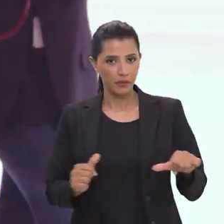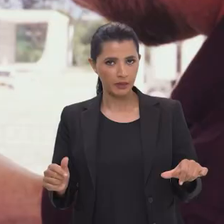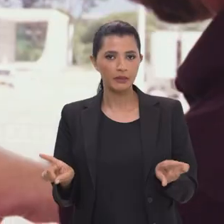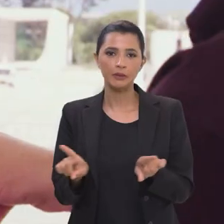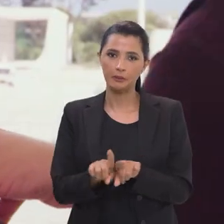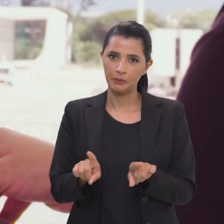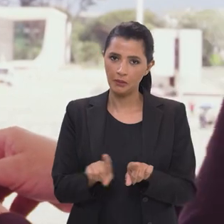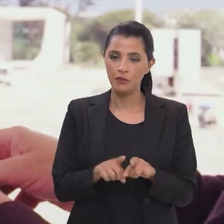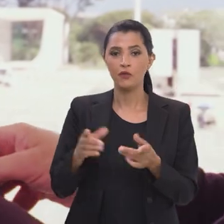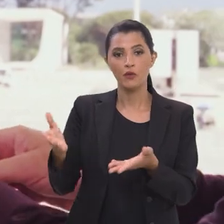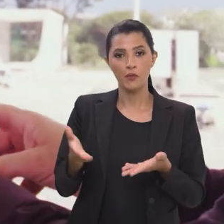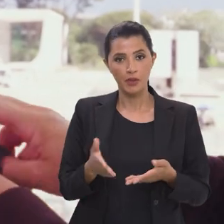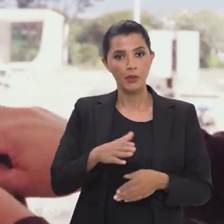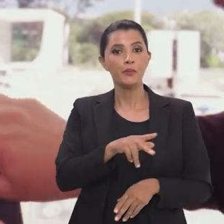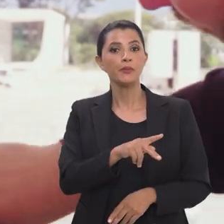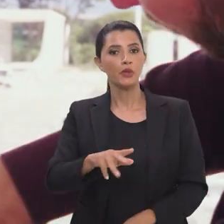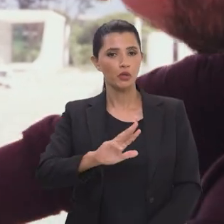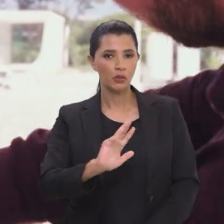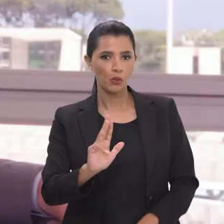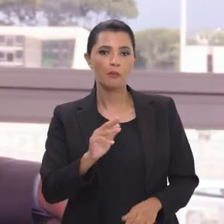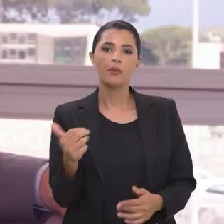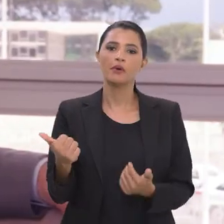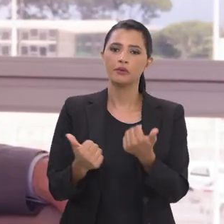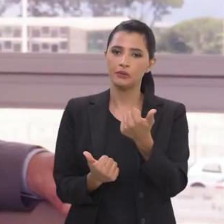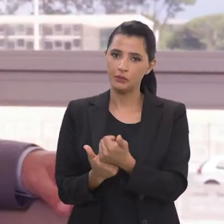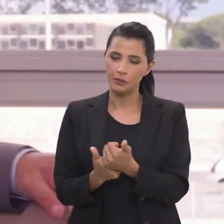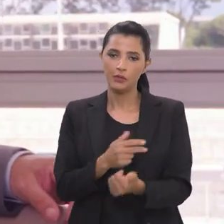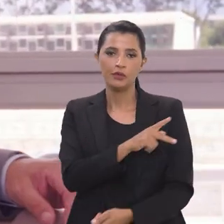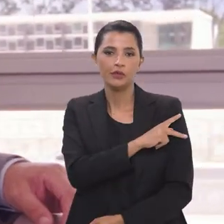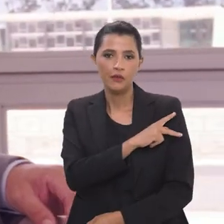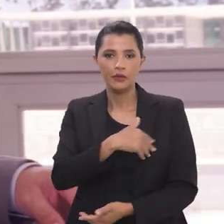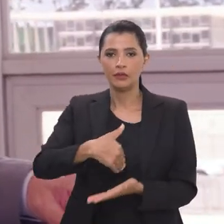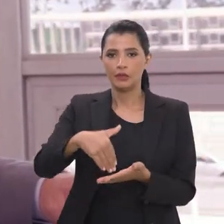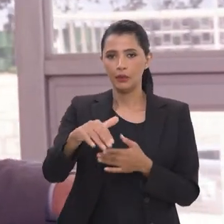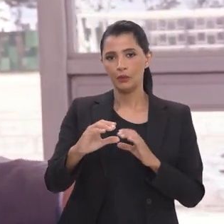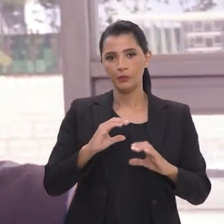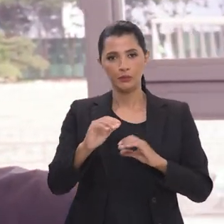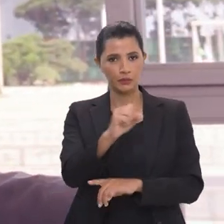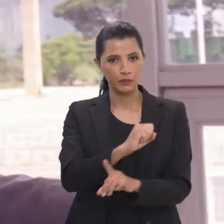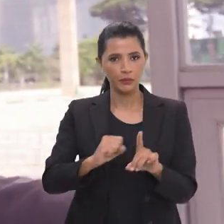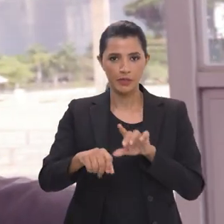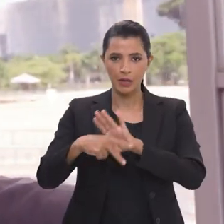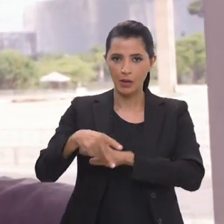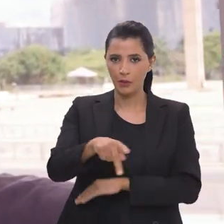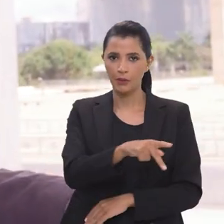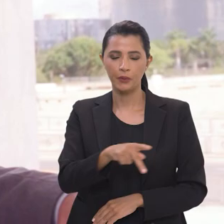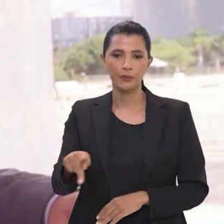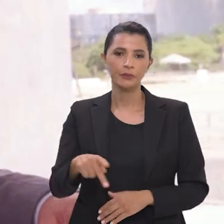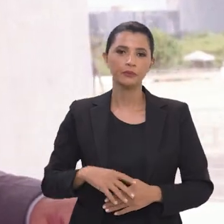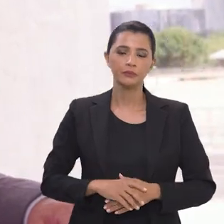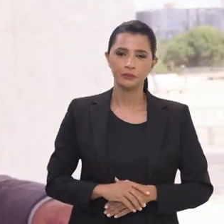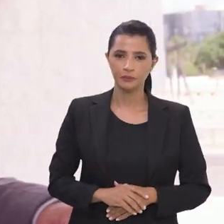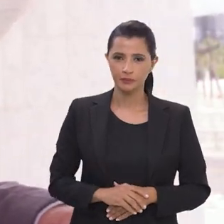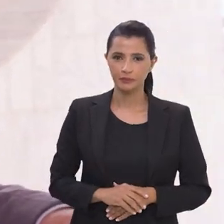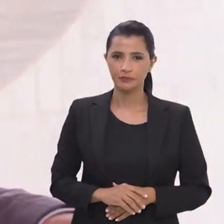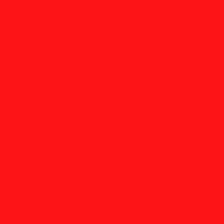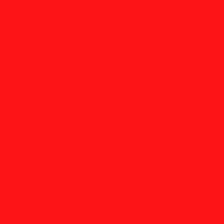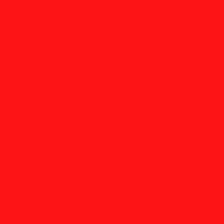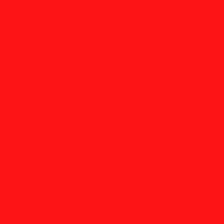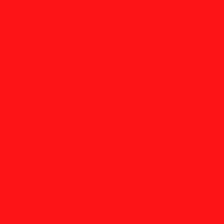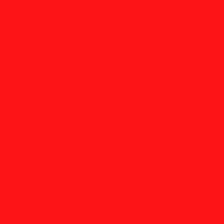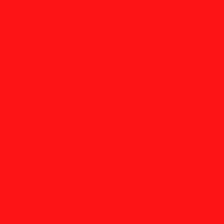transição e foi convidado pelo presidente Lula para assumir a chefia da Secretaria de Comunicação Social da Presidência da República.